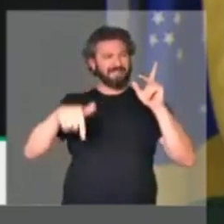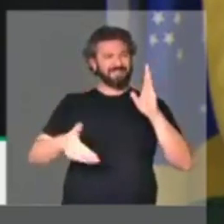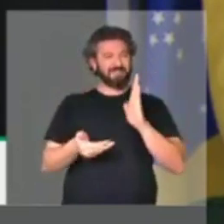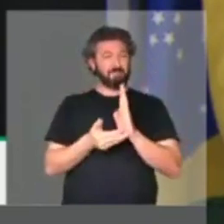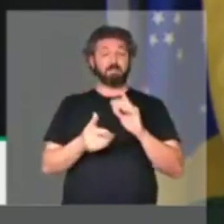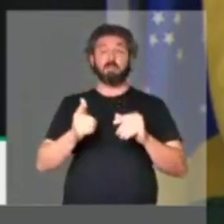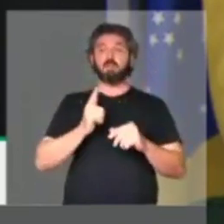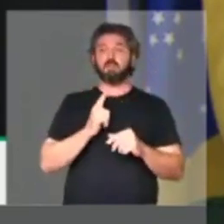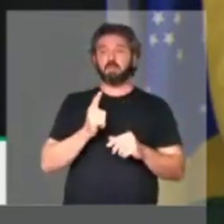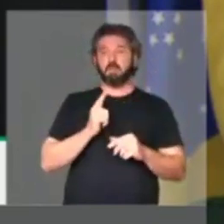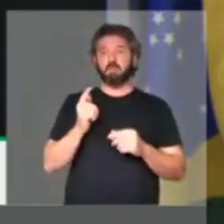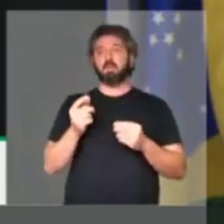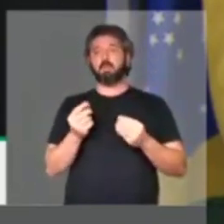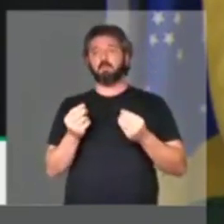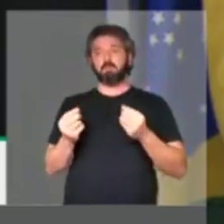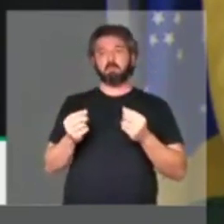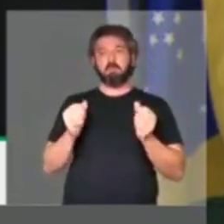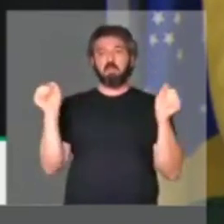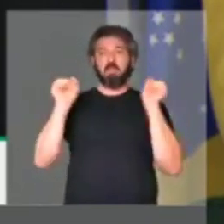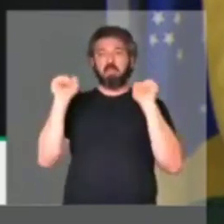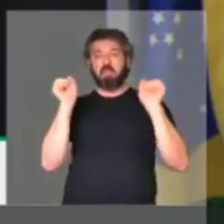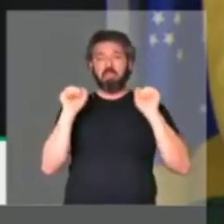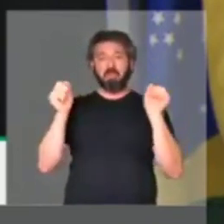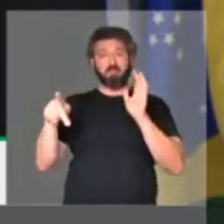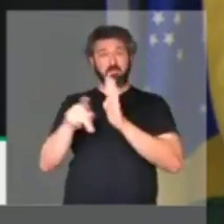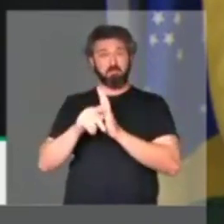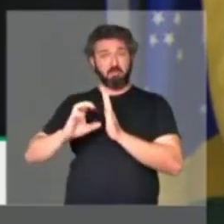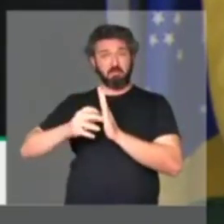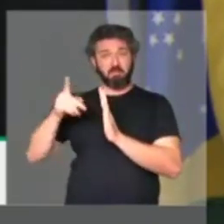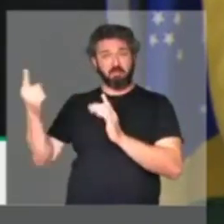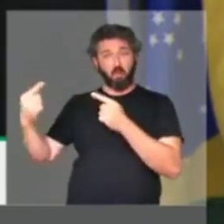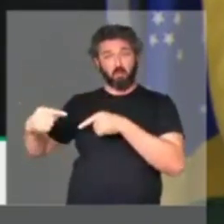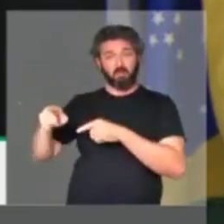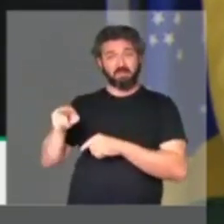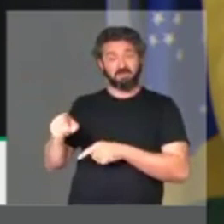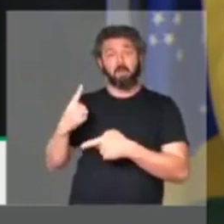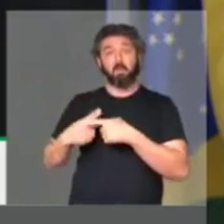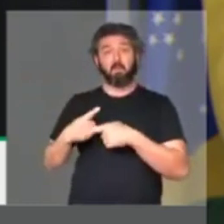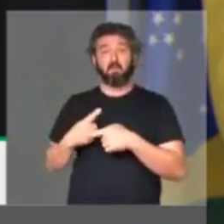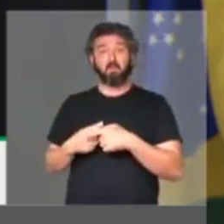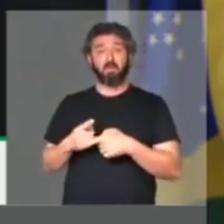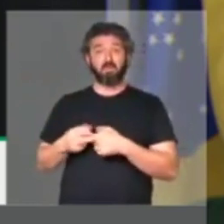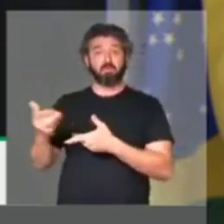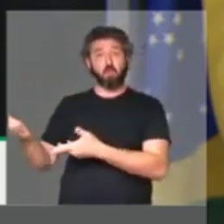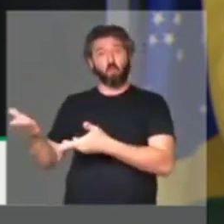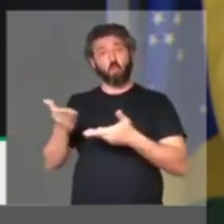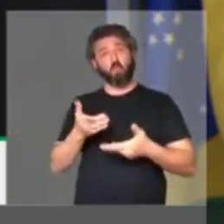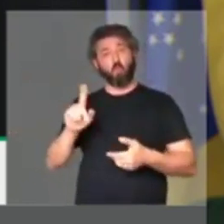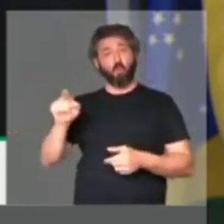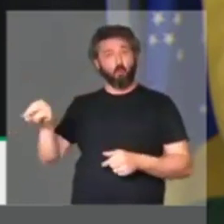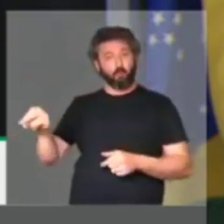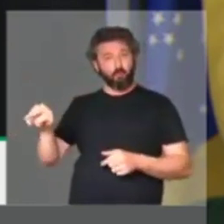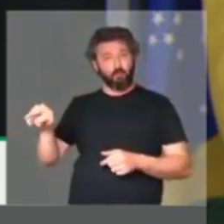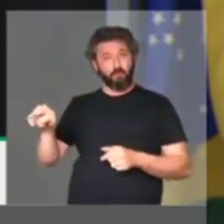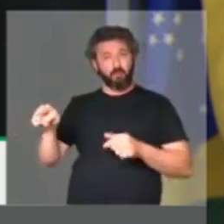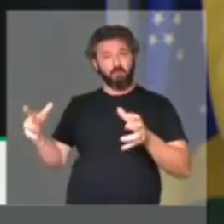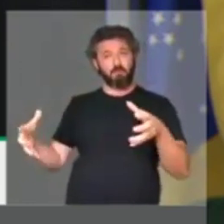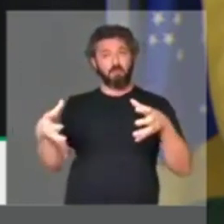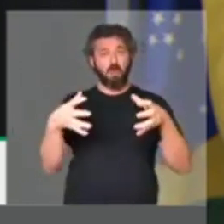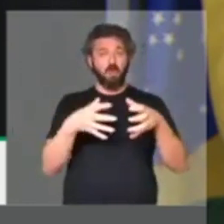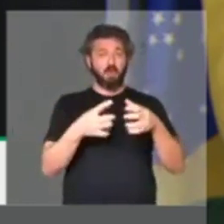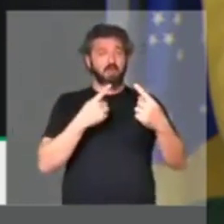tivemos um pequeno xilique dos partidos de oposição porque não foram convidados a uma